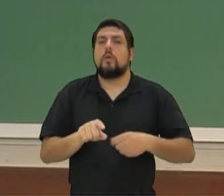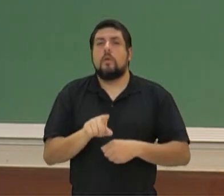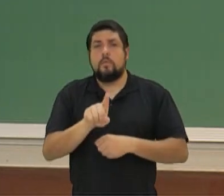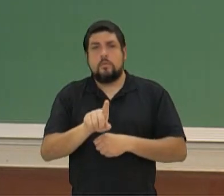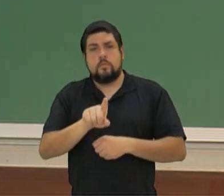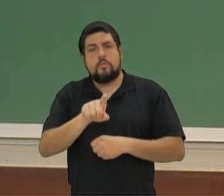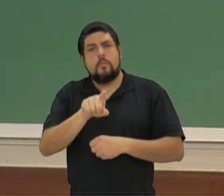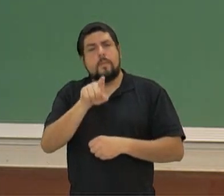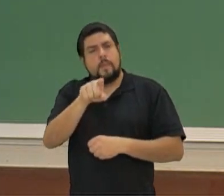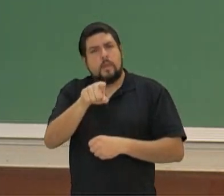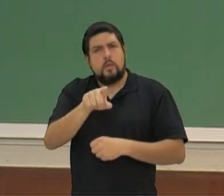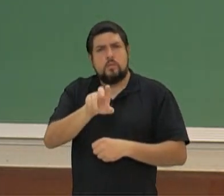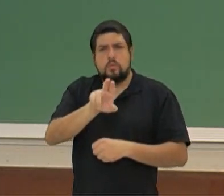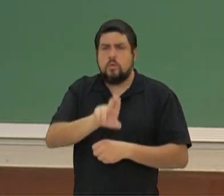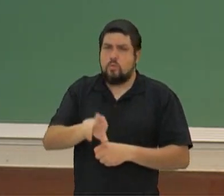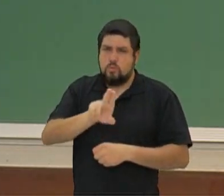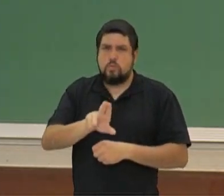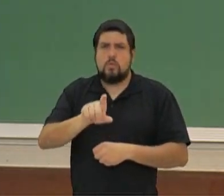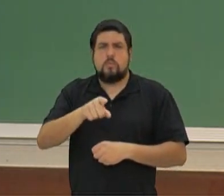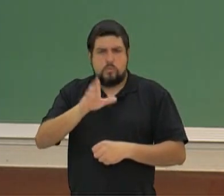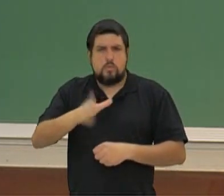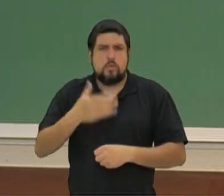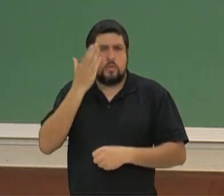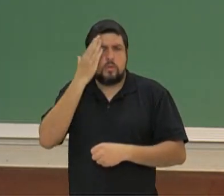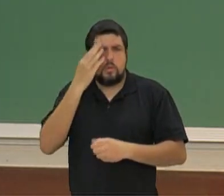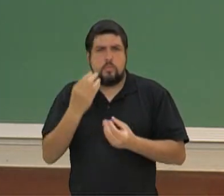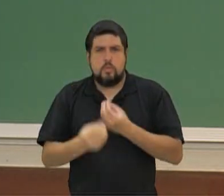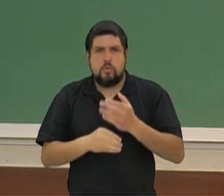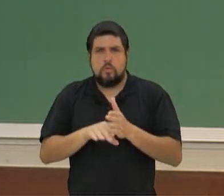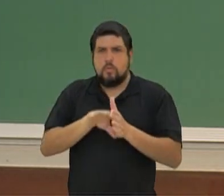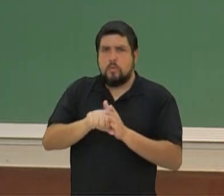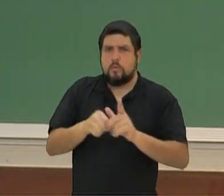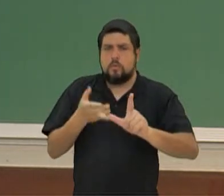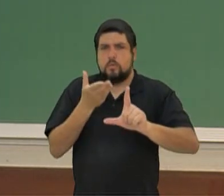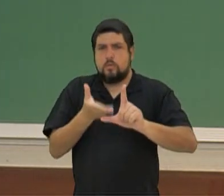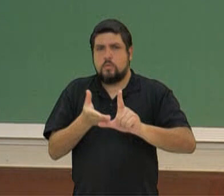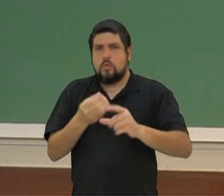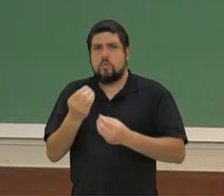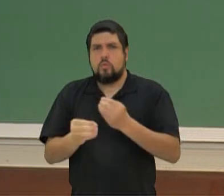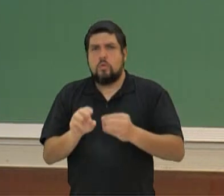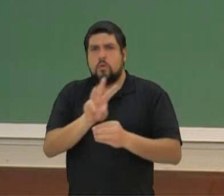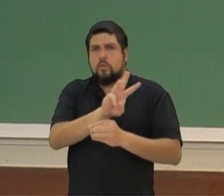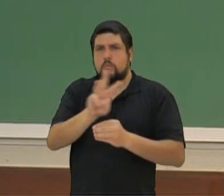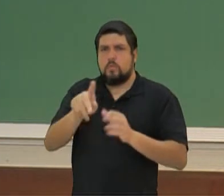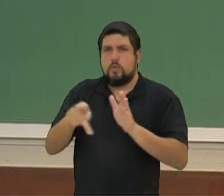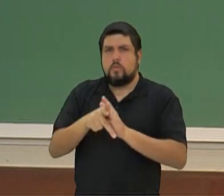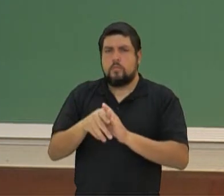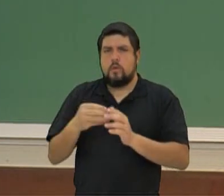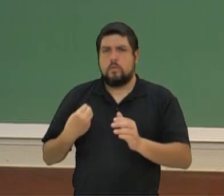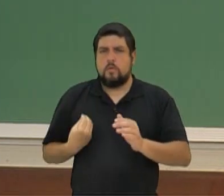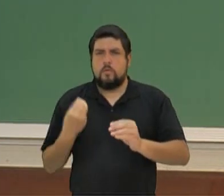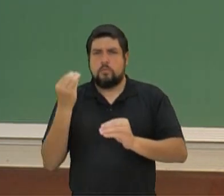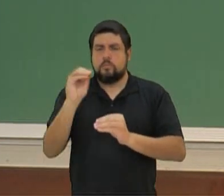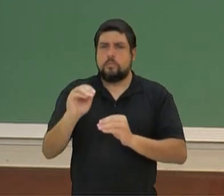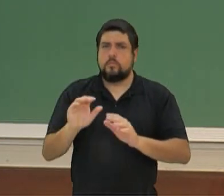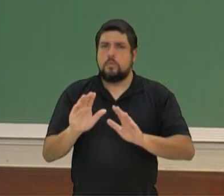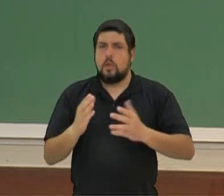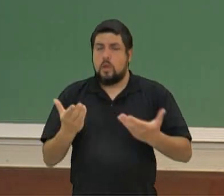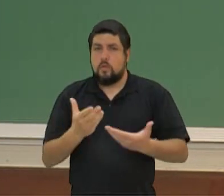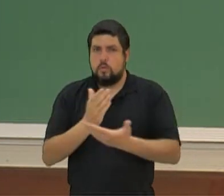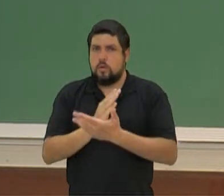você lembra o sistema do Clésor, você lembra aquele primeiro link que tinha das presenças? Pois bem, ele não tem mais.